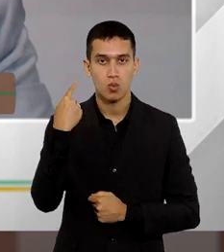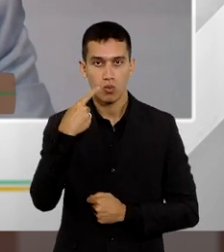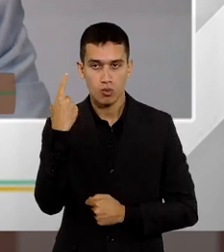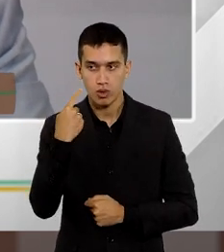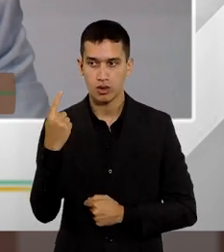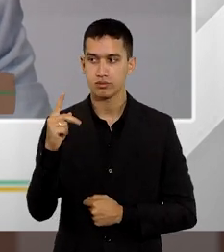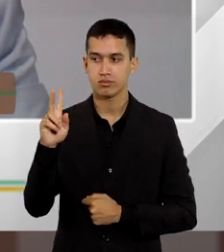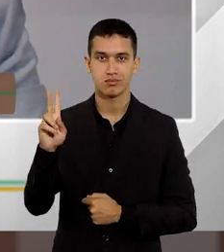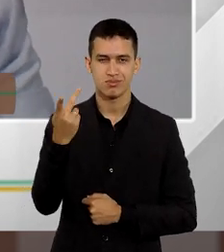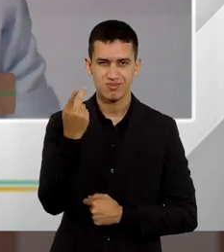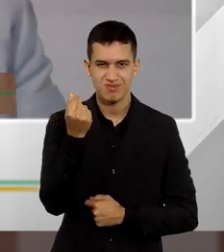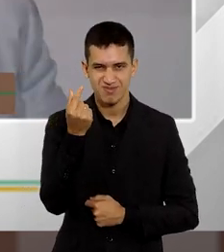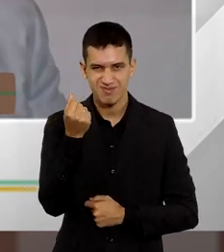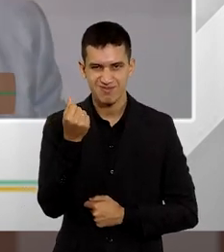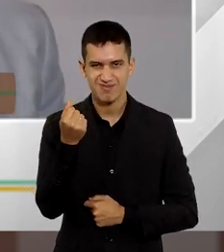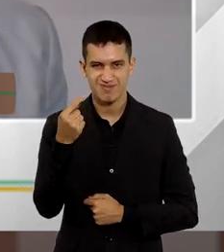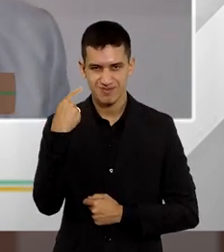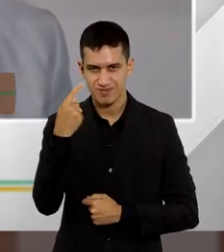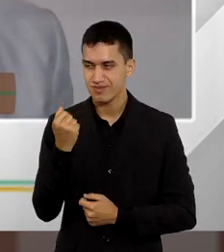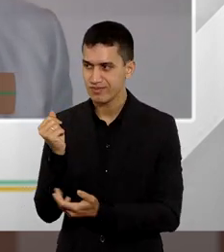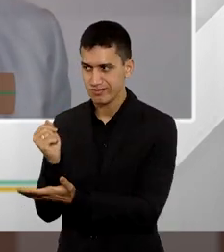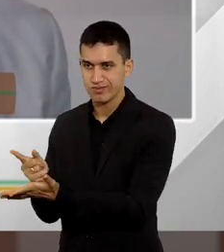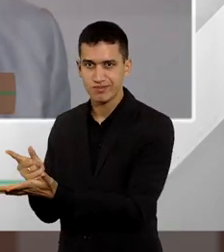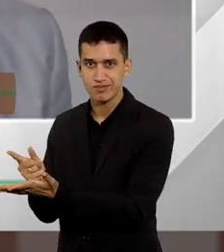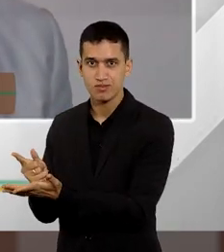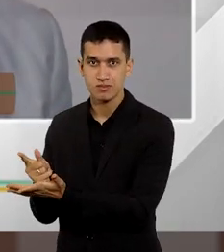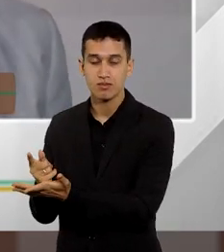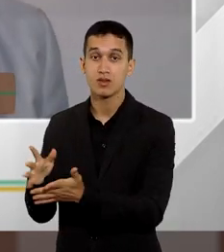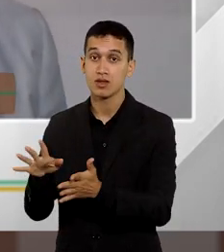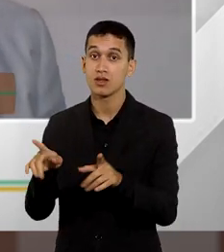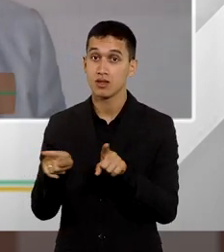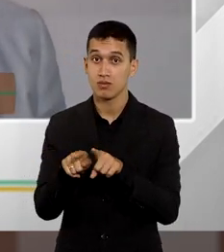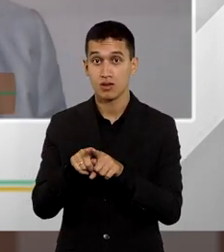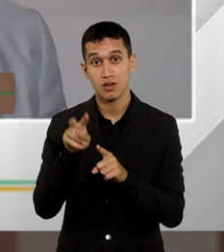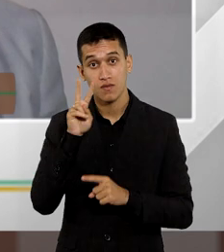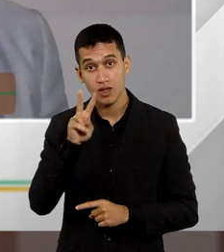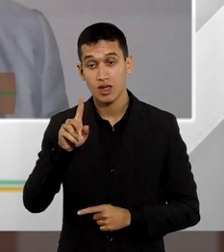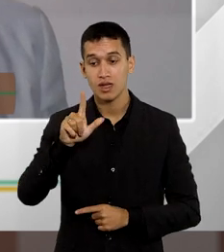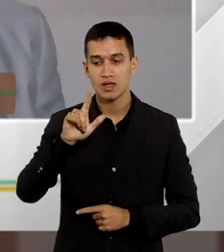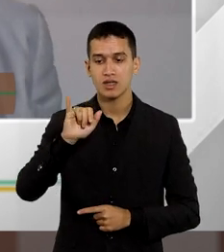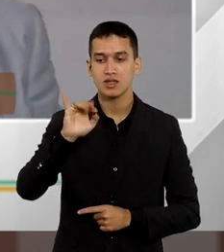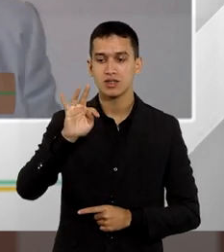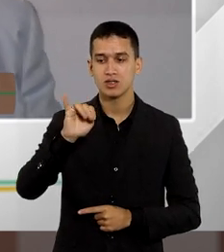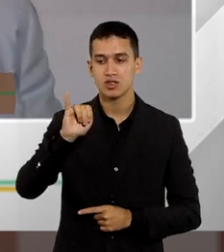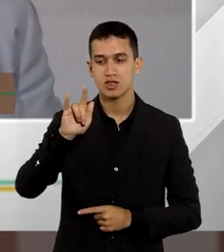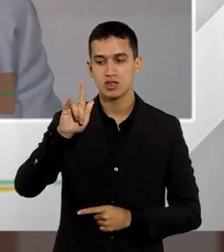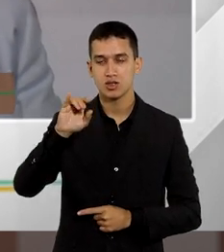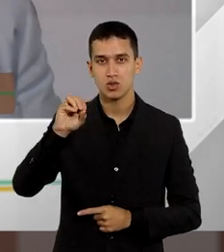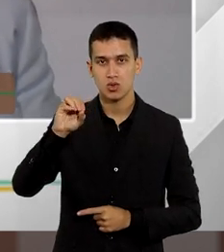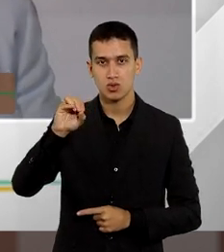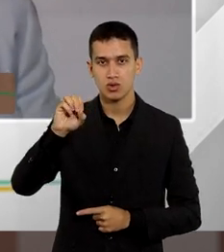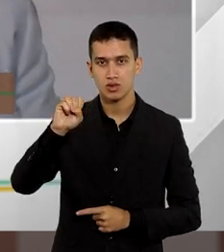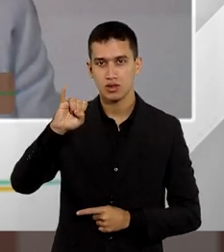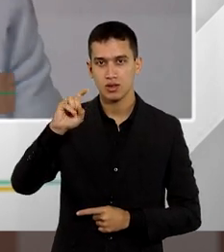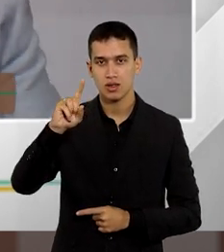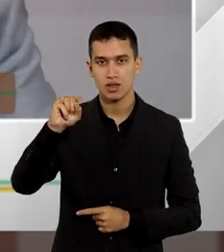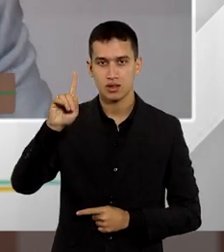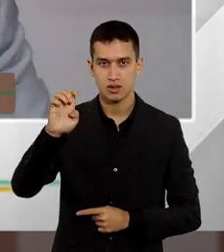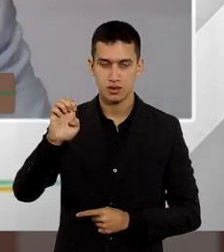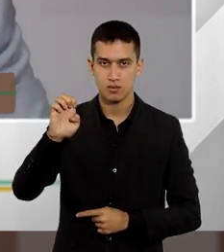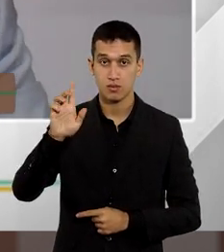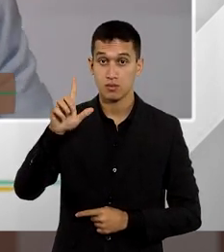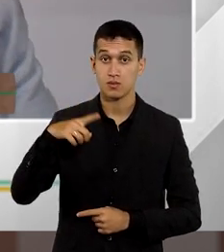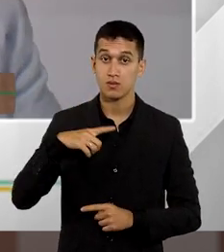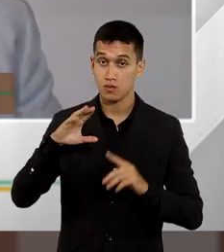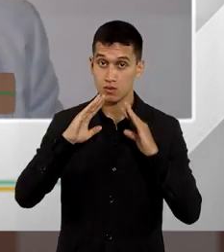dispendido, mas principalmente para coibir a litigiosidade. Então a verba honorária subvencial tem o